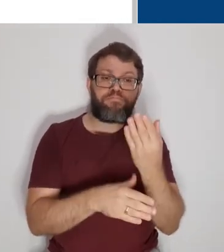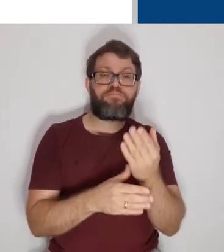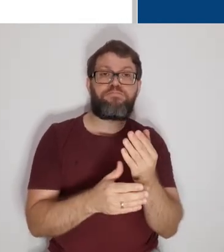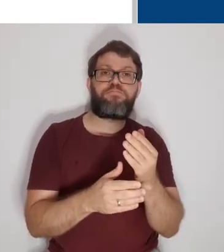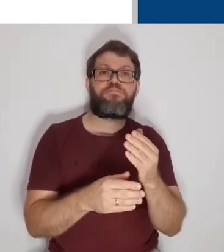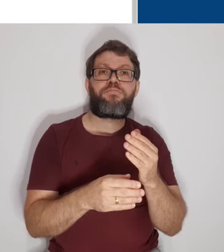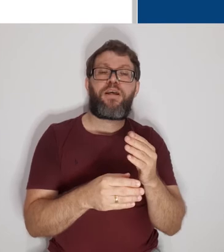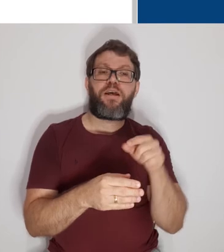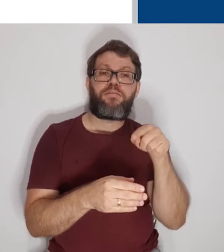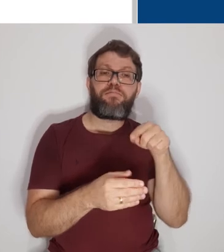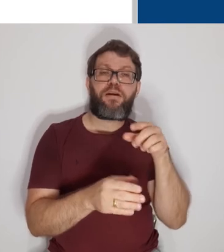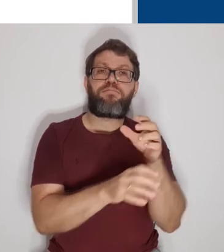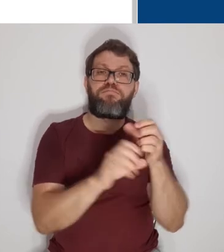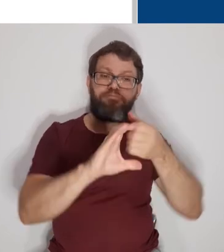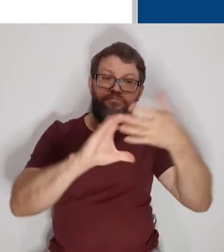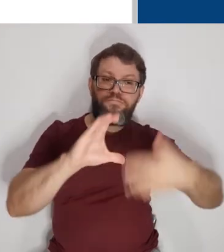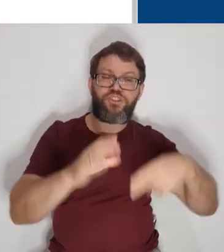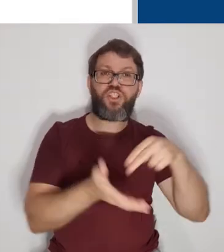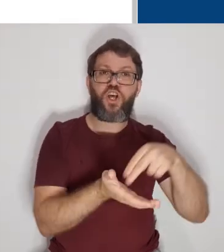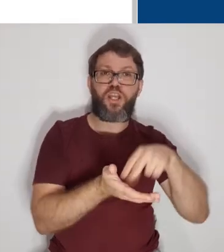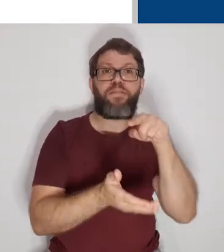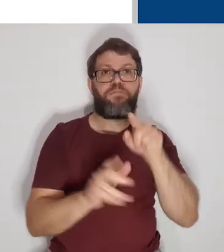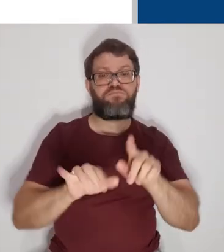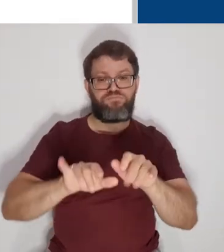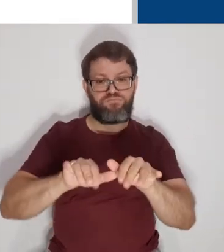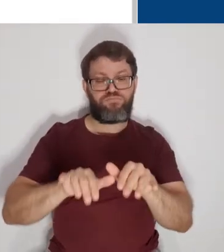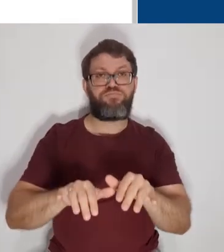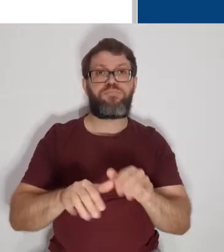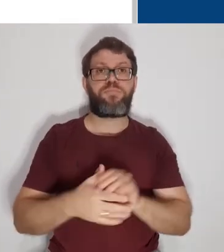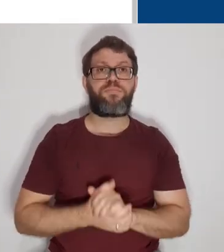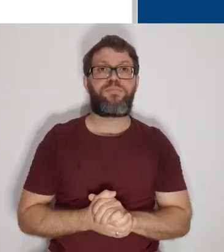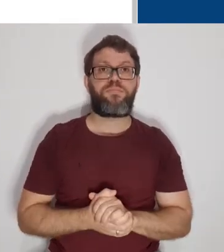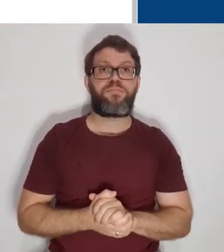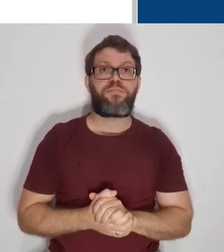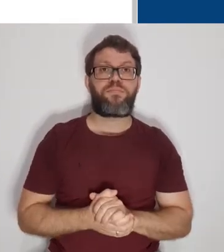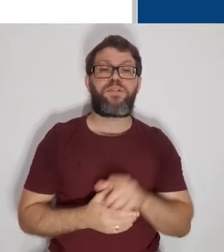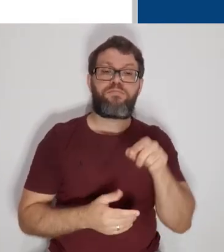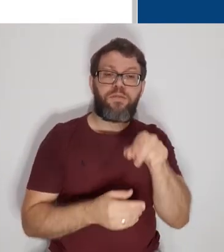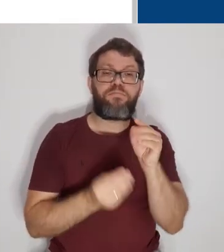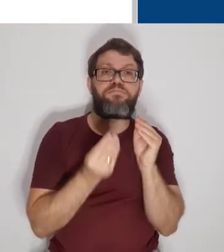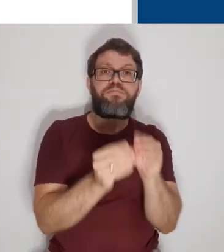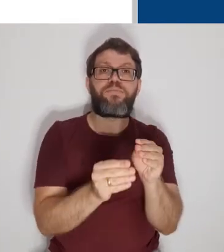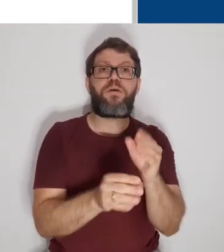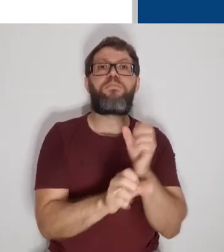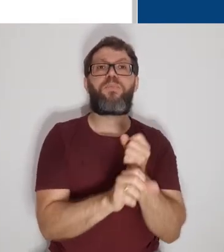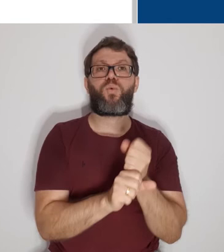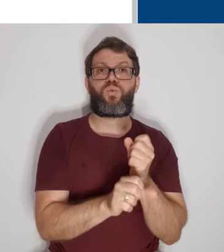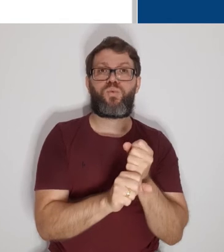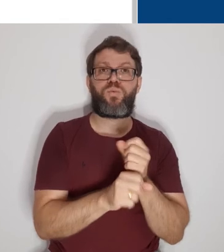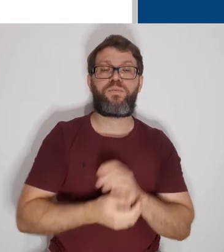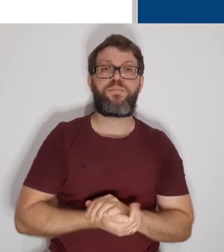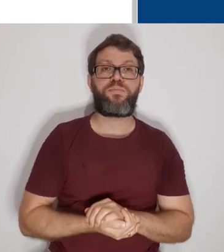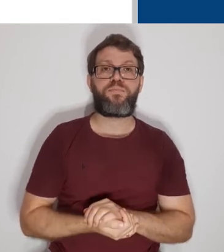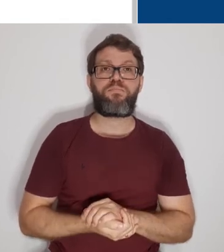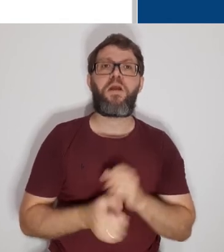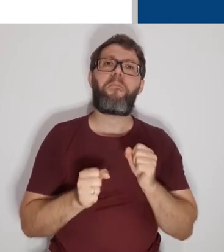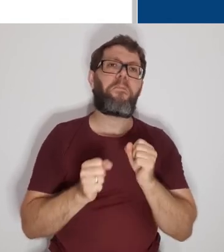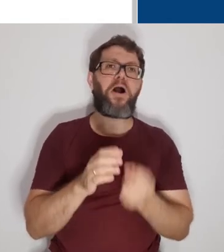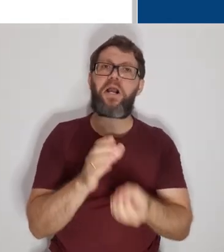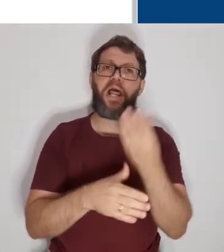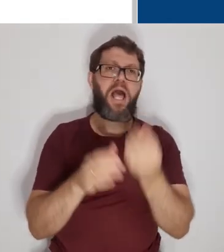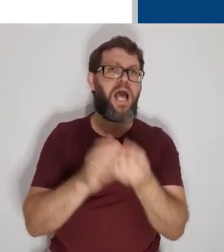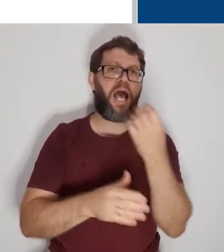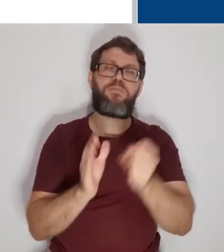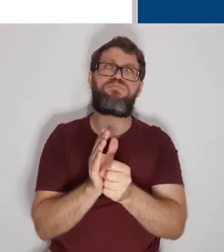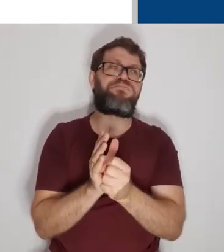categoria de nota, vamos digitar essa categoria e atribuir a pontuação. Podemos criar